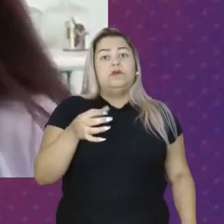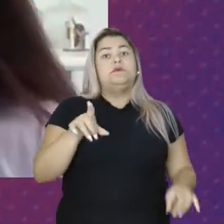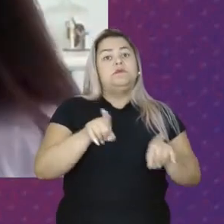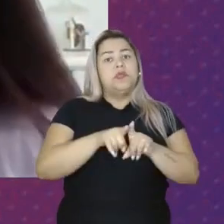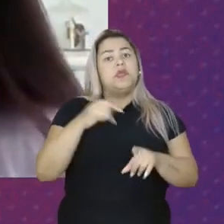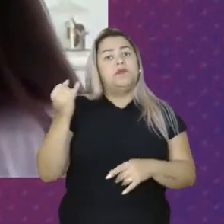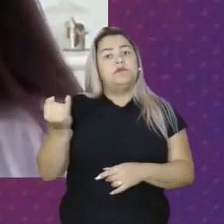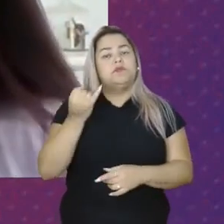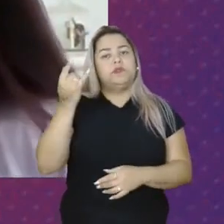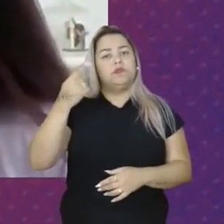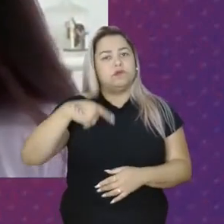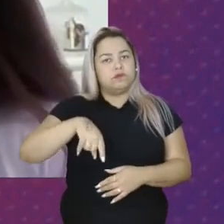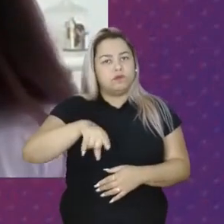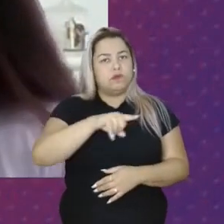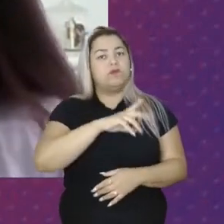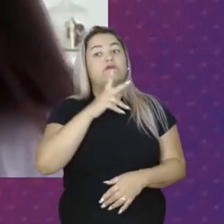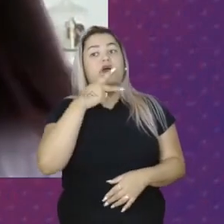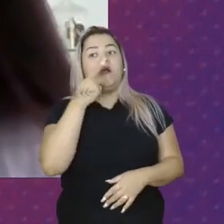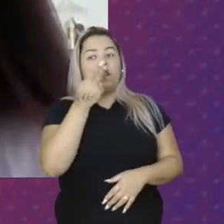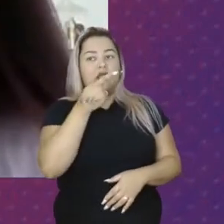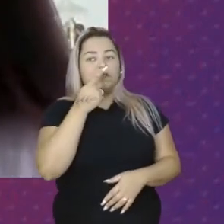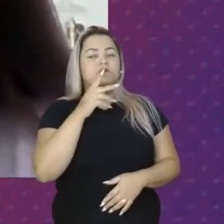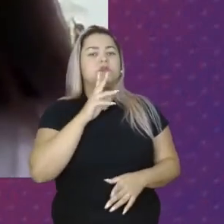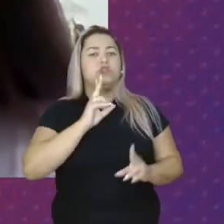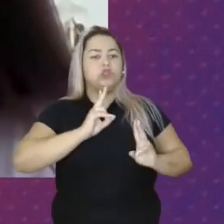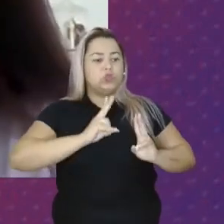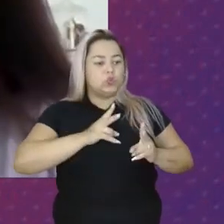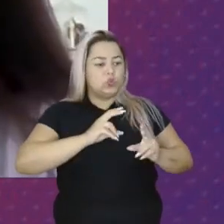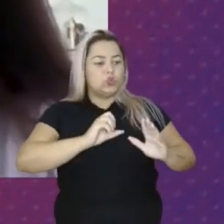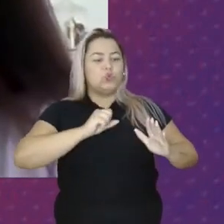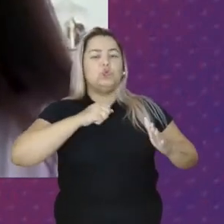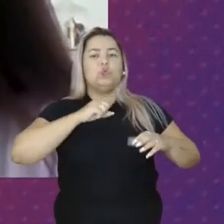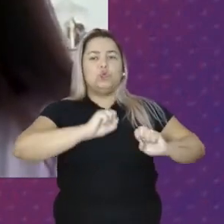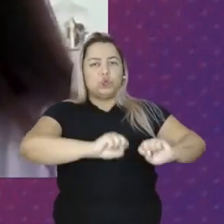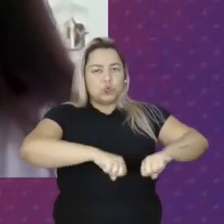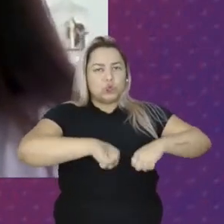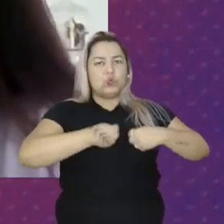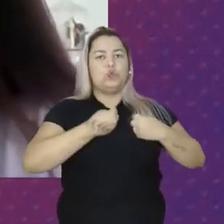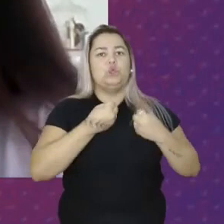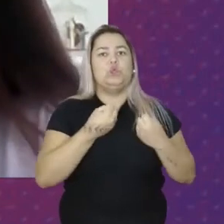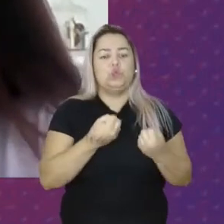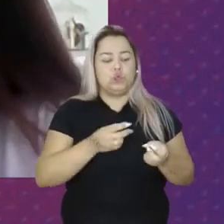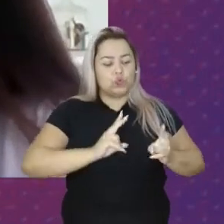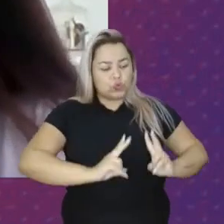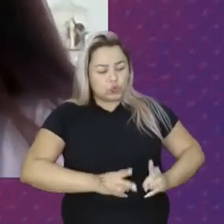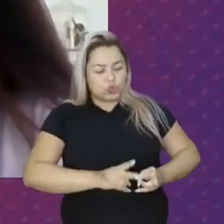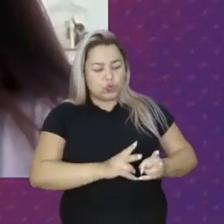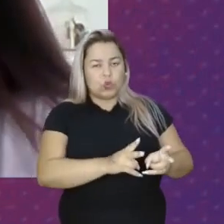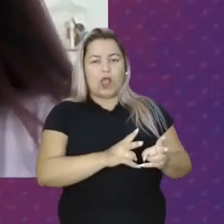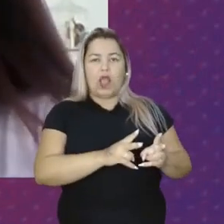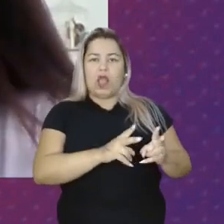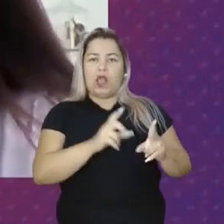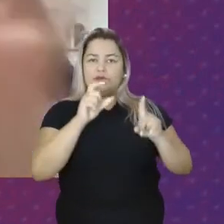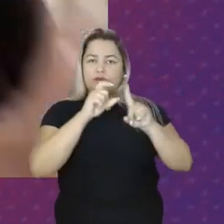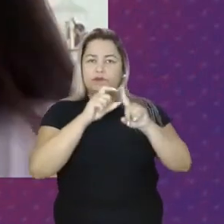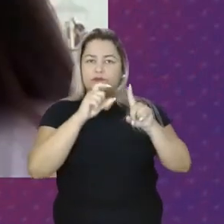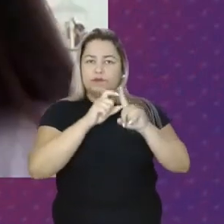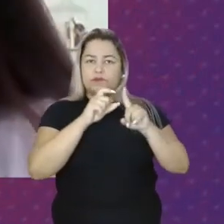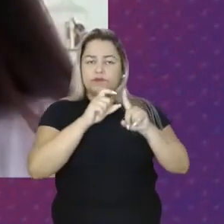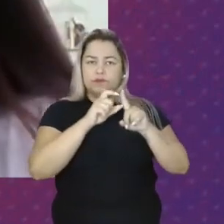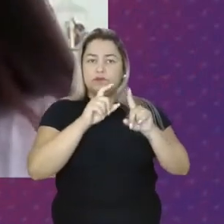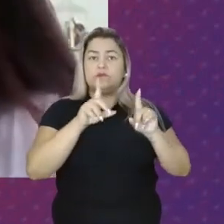Importante Que nós Dizer Que nós Resistimos Acho que essa Foi a palavra De ordem A gente